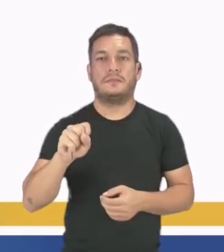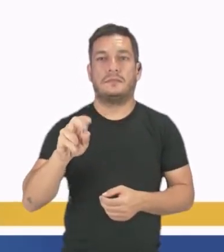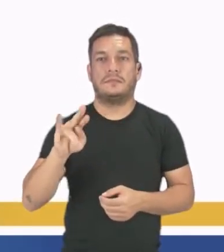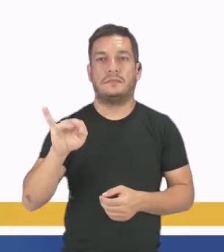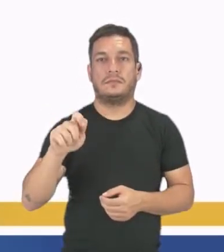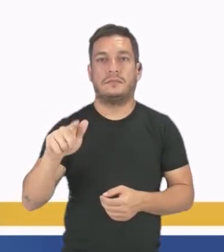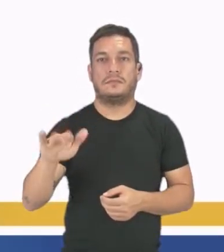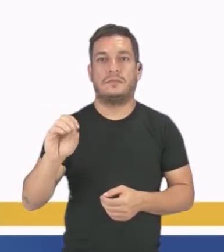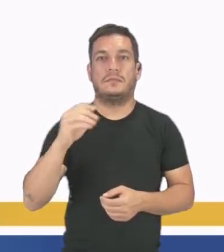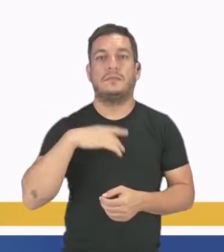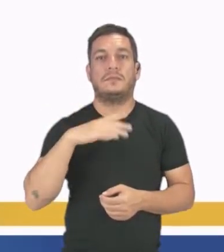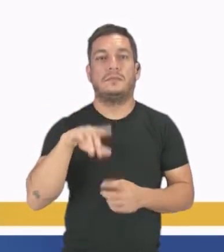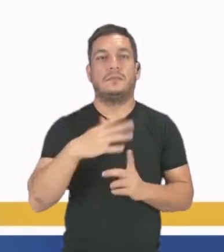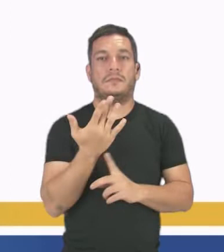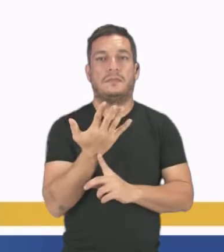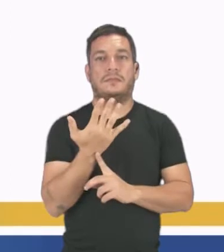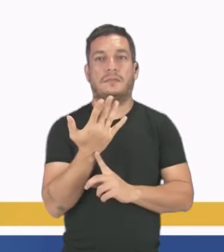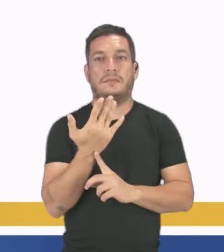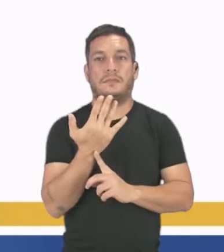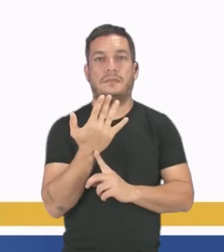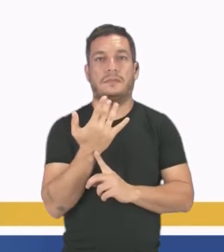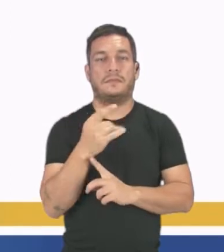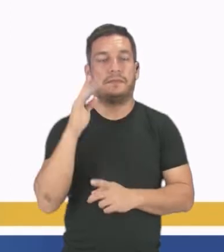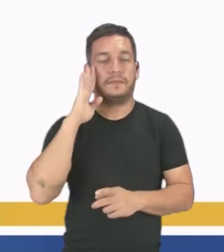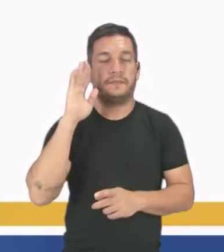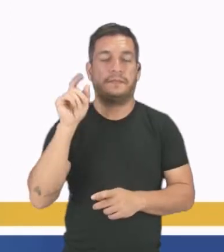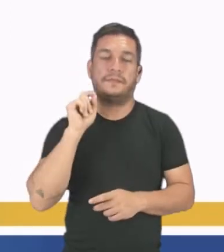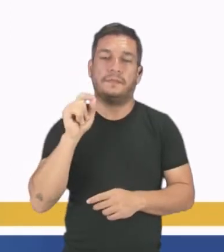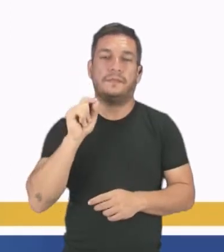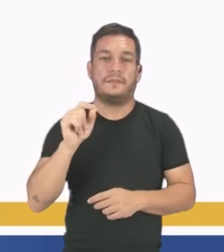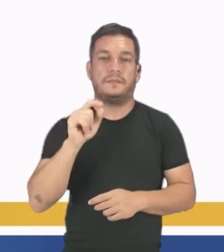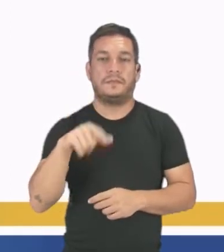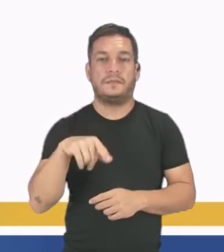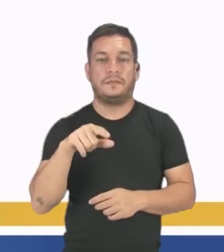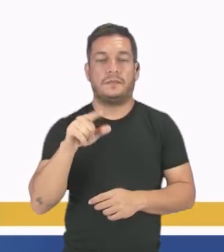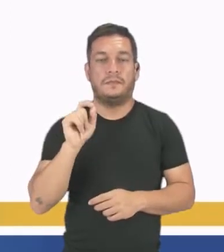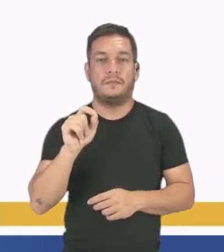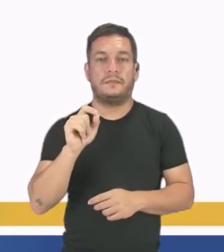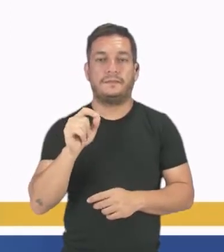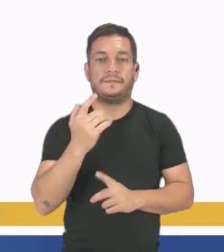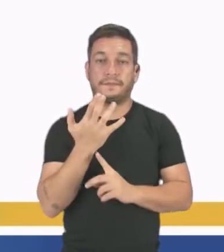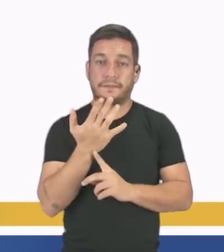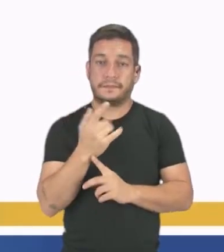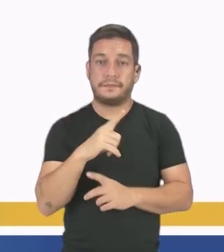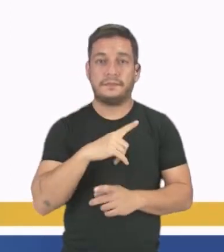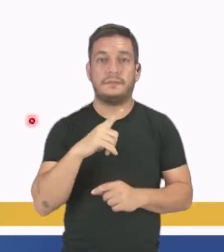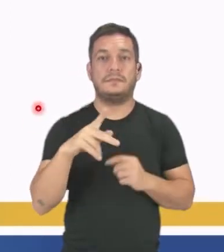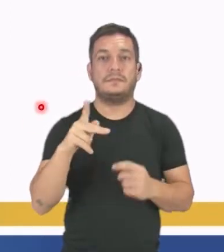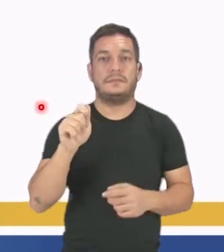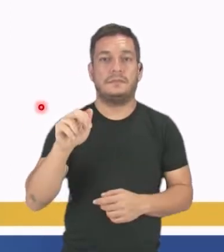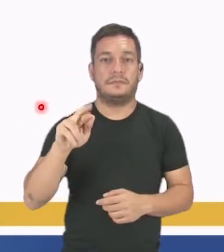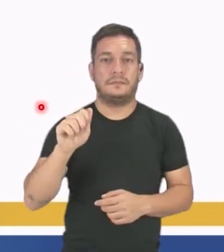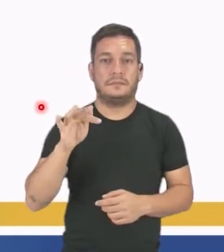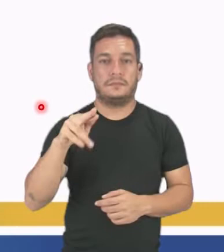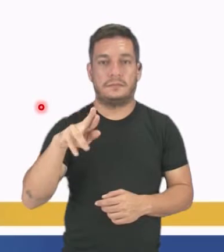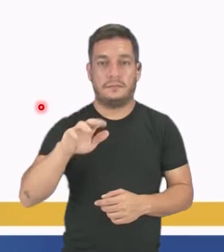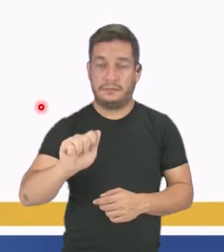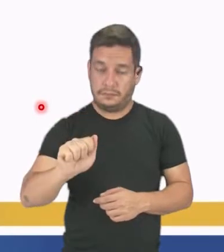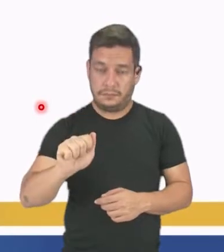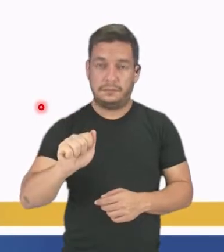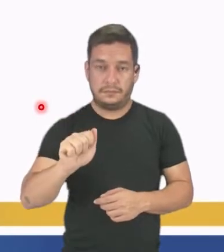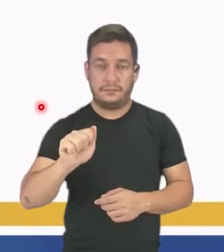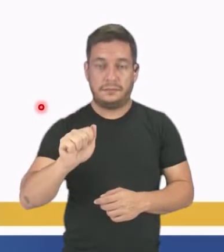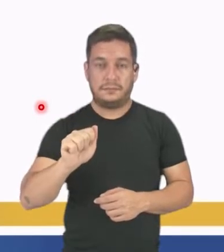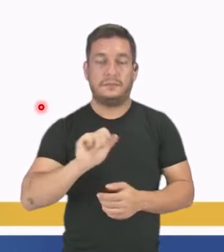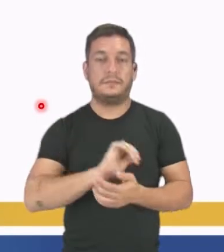que é uma vela acesa. Como principal componente da vela, nós temos a parafina, que é um composto